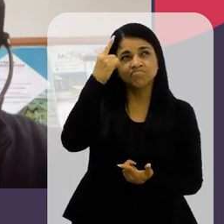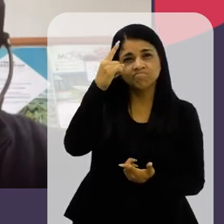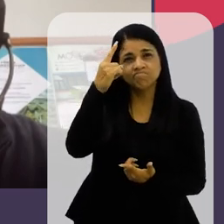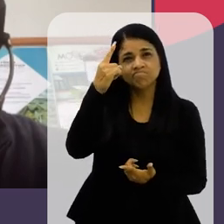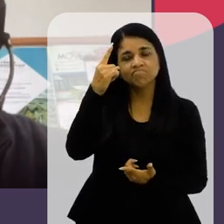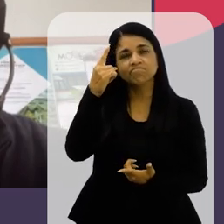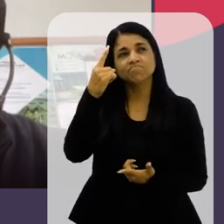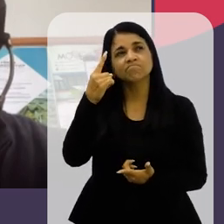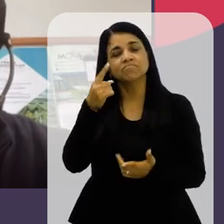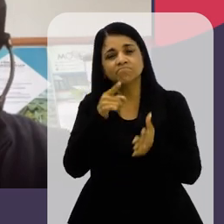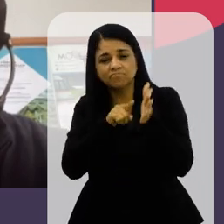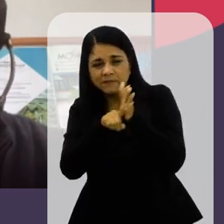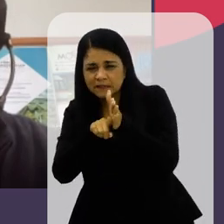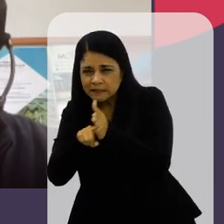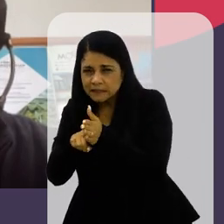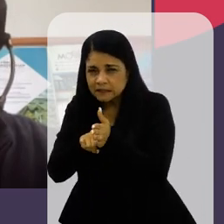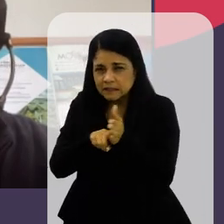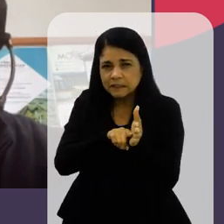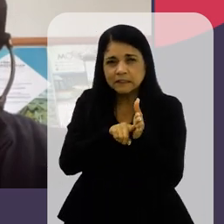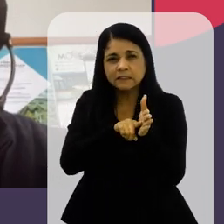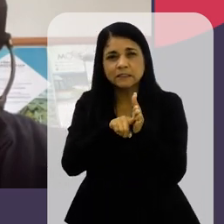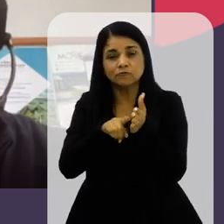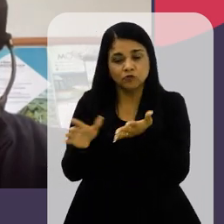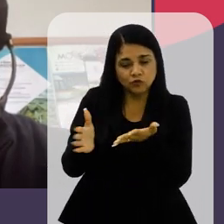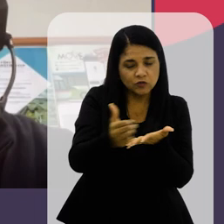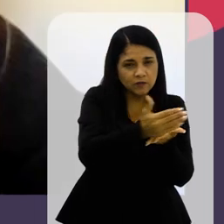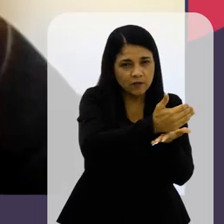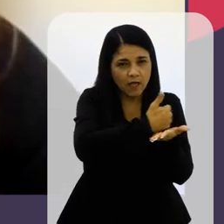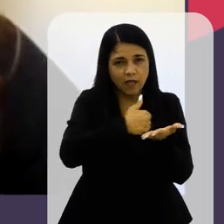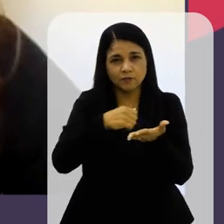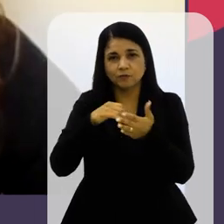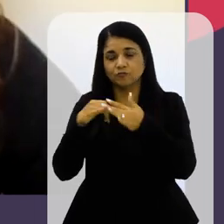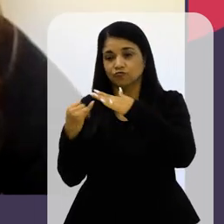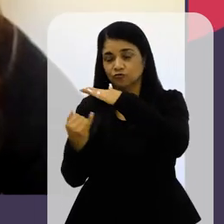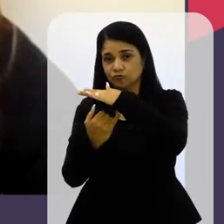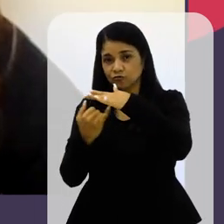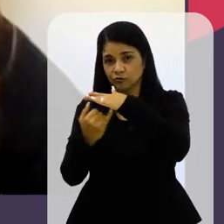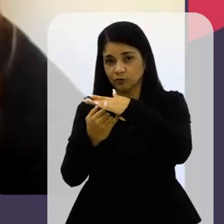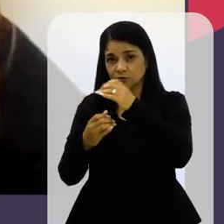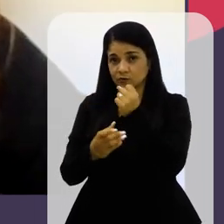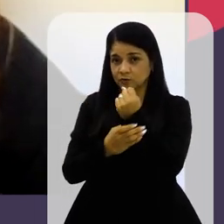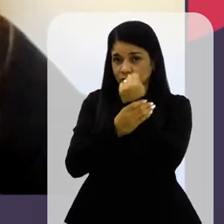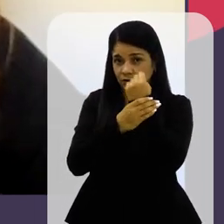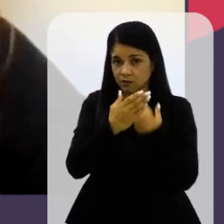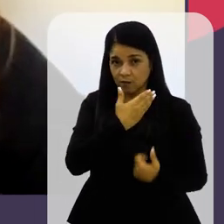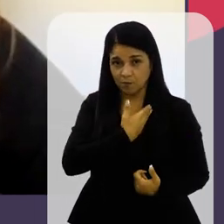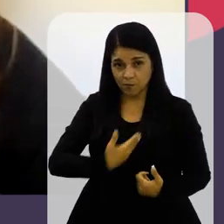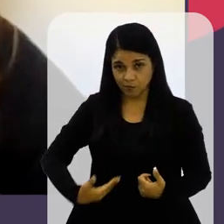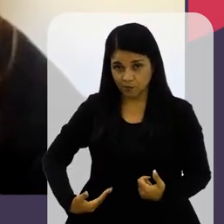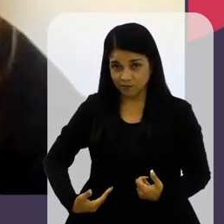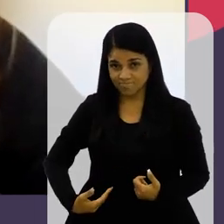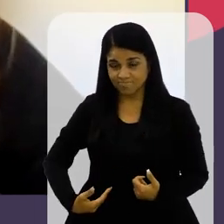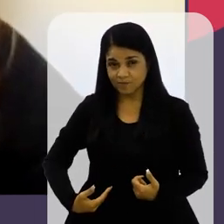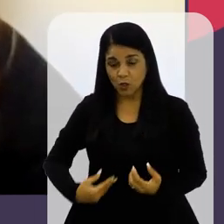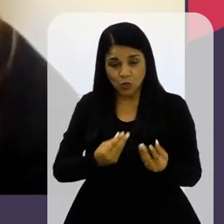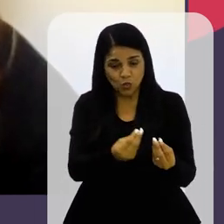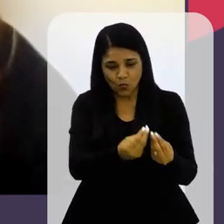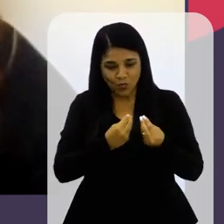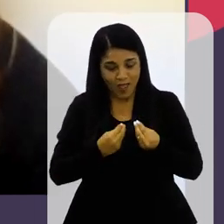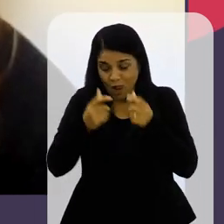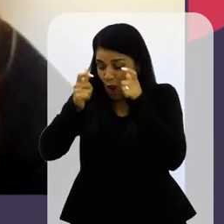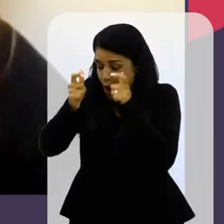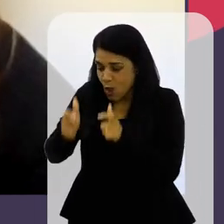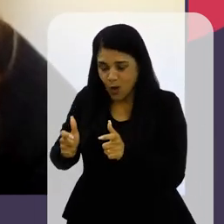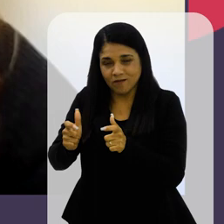Pensado Na nossa Na nossa Pesquisa Porque Os dados Do Instituto De Segurança Pública Ele não dá Para a gente